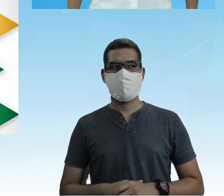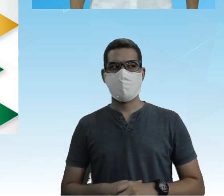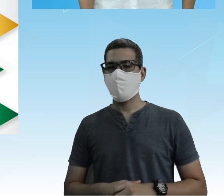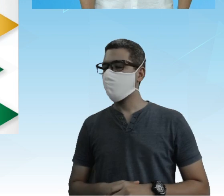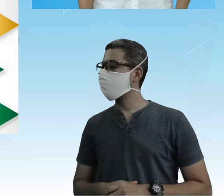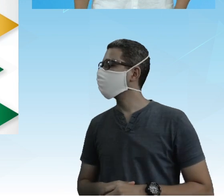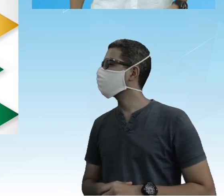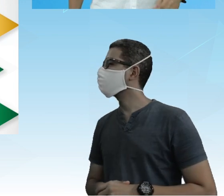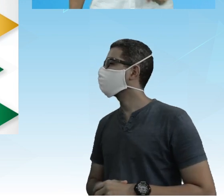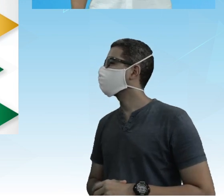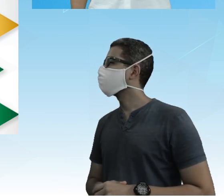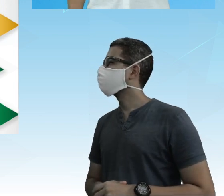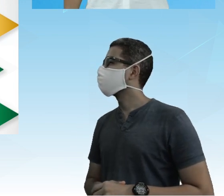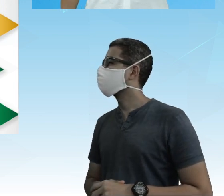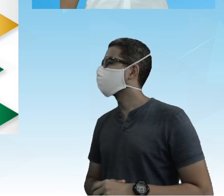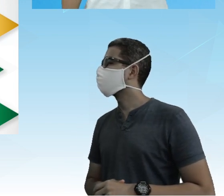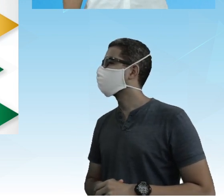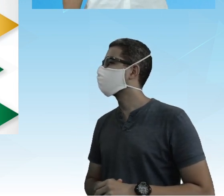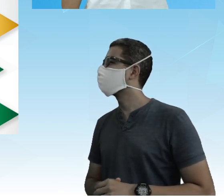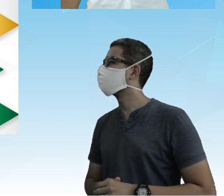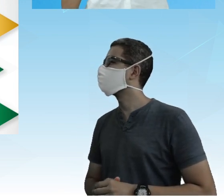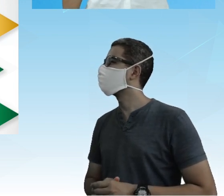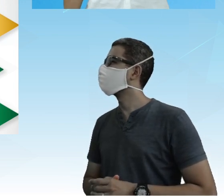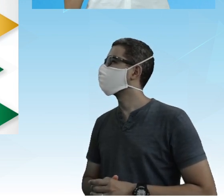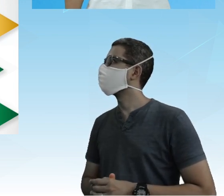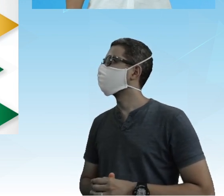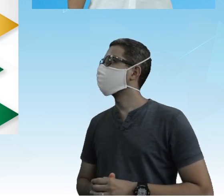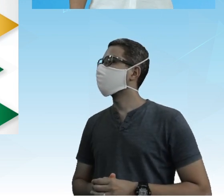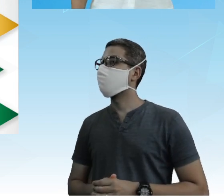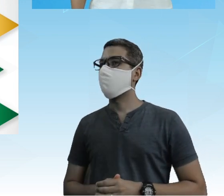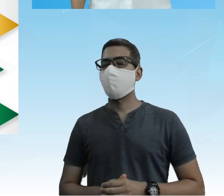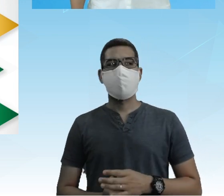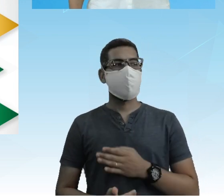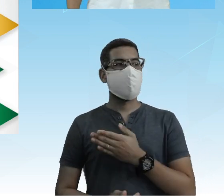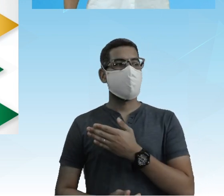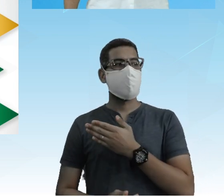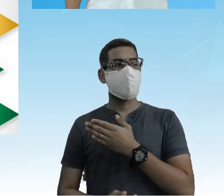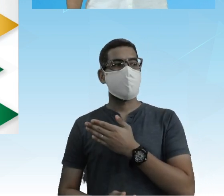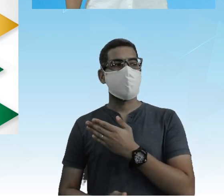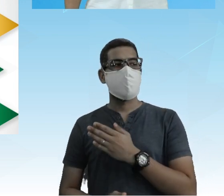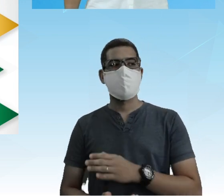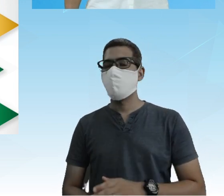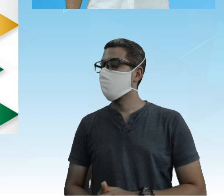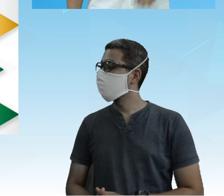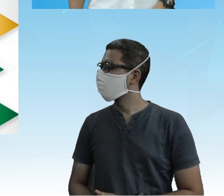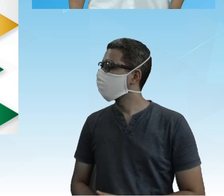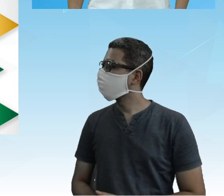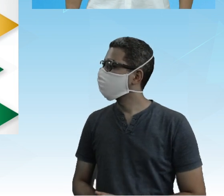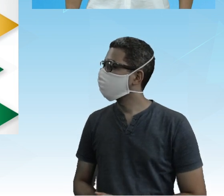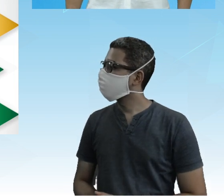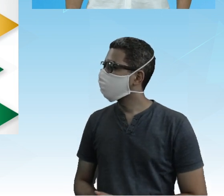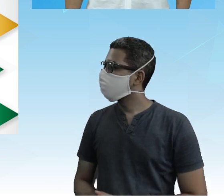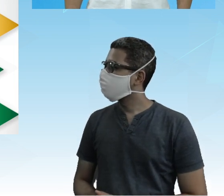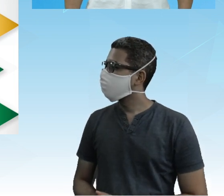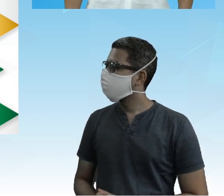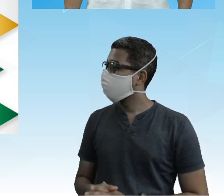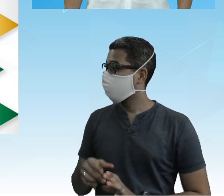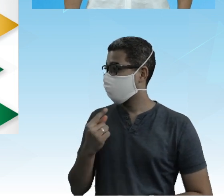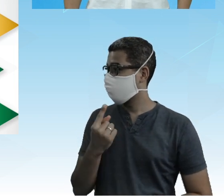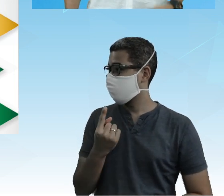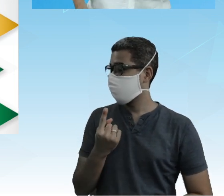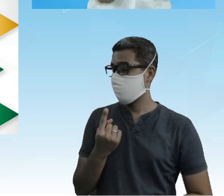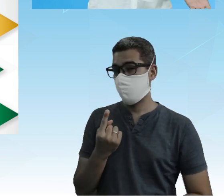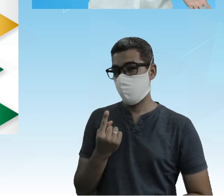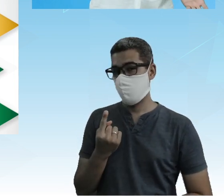quantas vezes Então, quantas vezes Ela clicou Para poder girar Olha a animação Olha a animação Ela clicou uma vez só